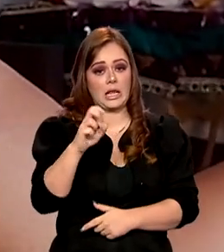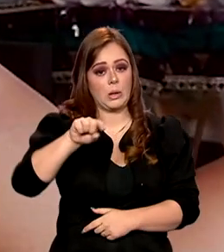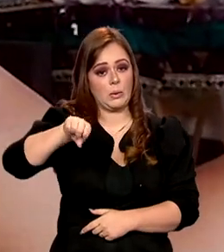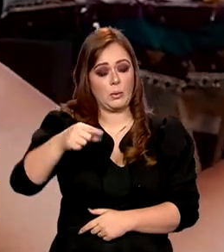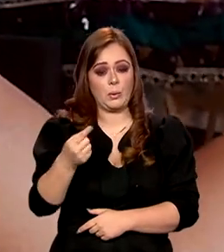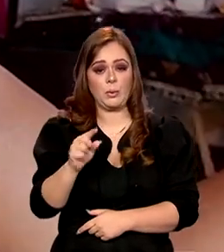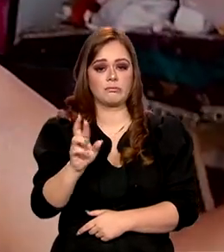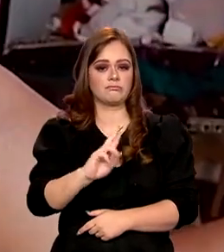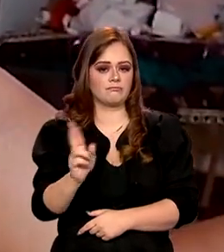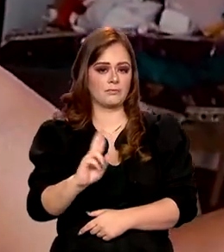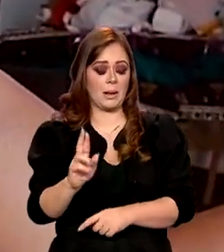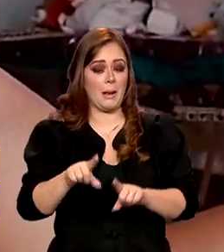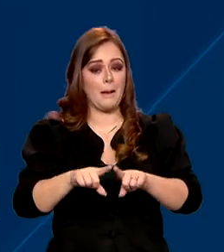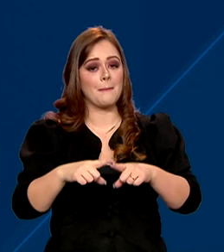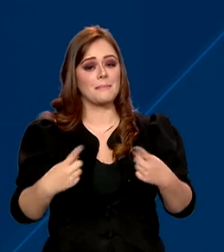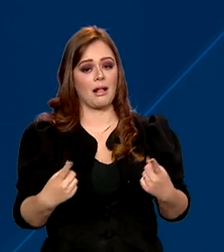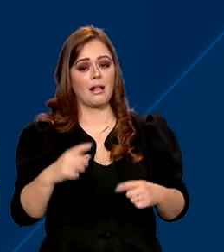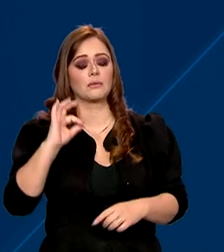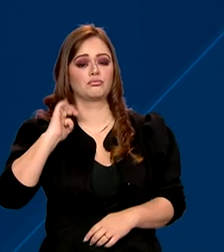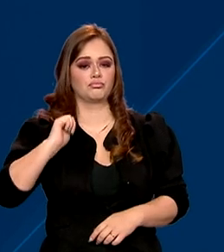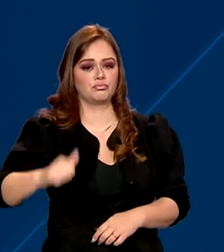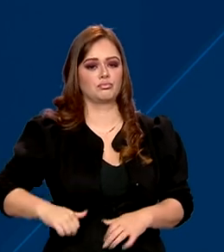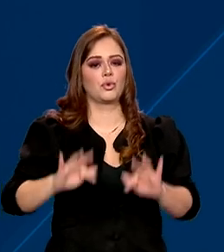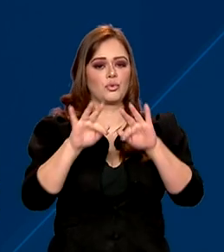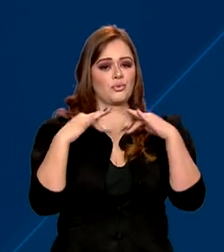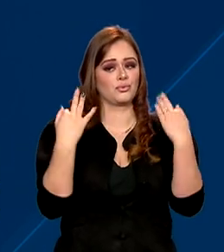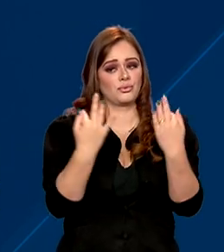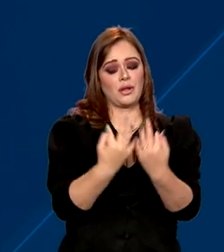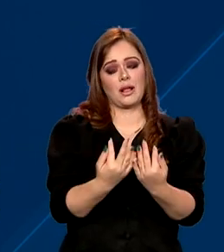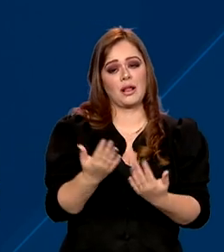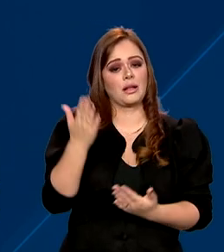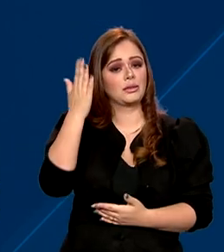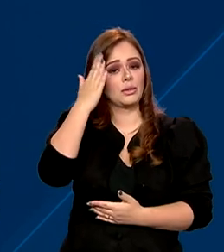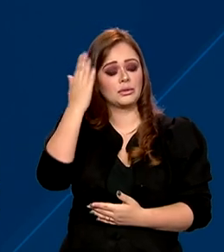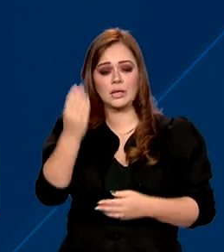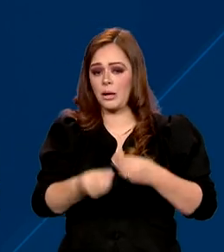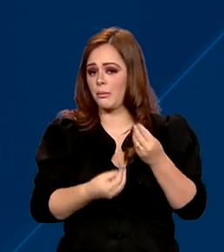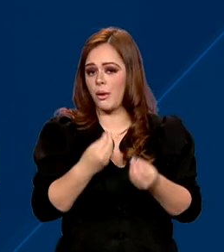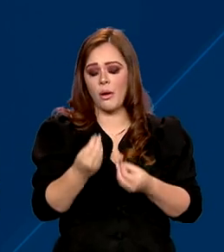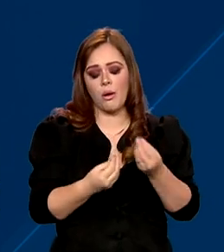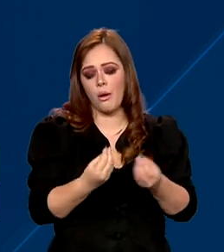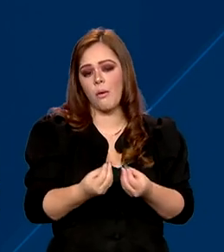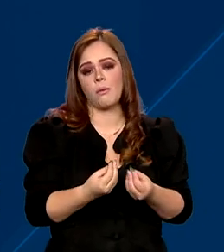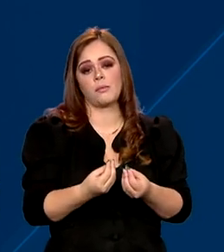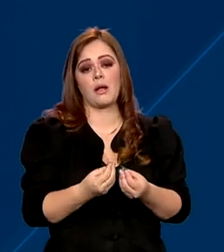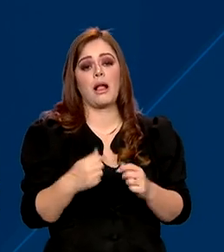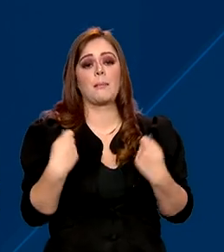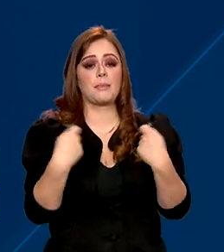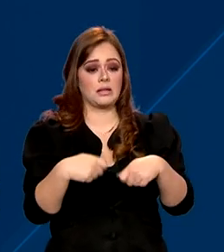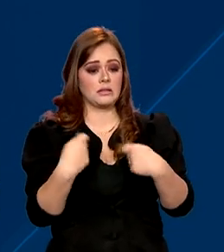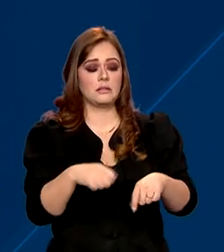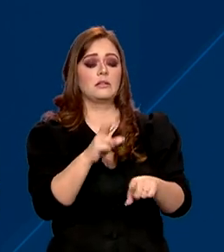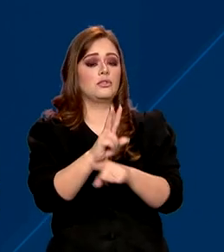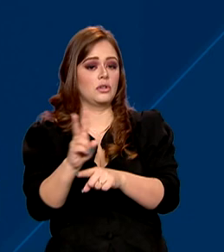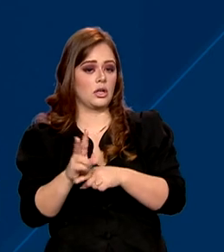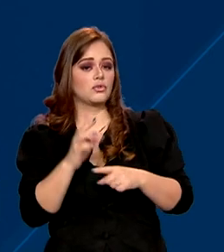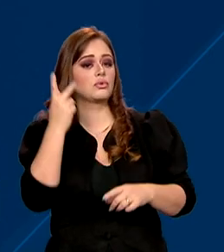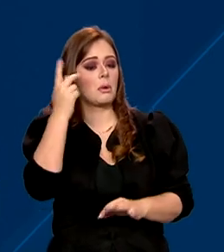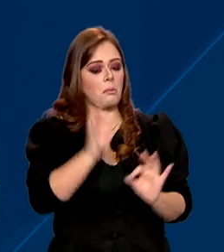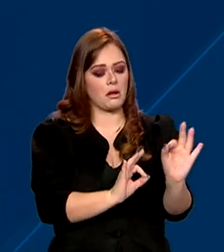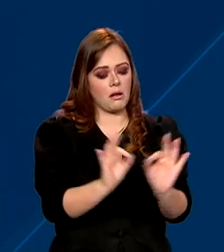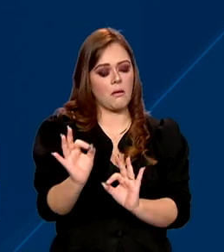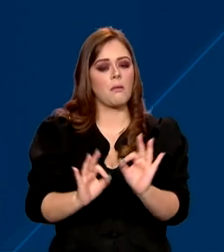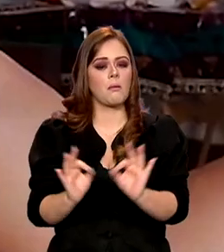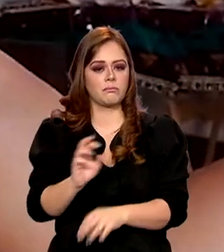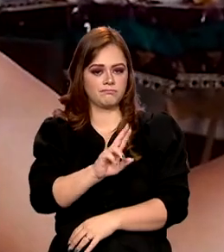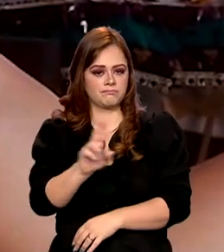Mas, beneficiária do Bolsa Família e com uma renda incerta como esteticista facial, ela precisa de ajuda para regularizar